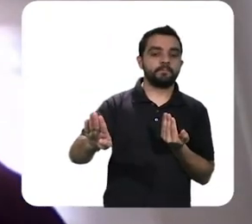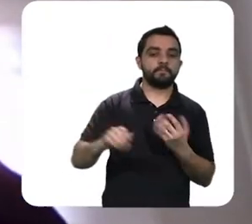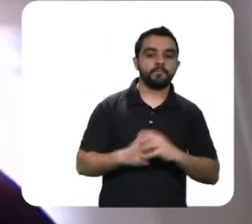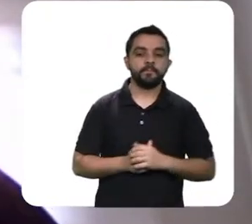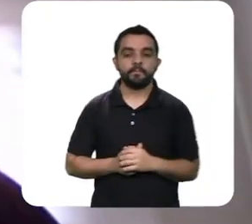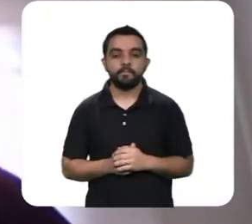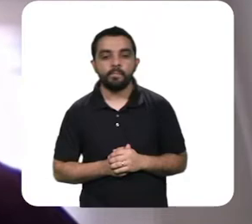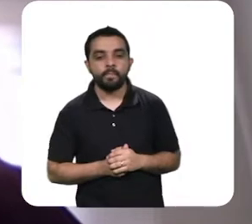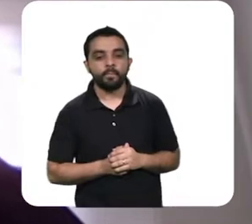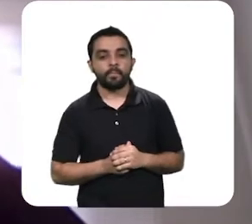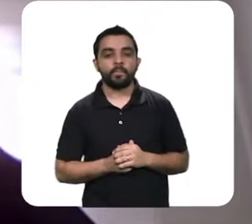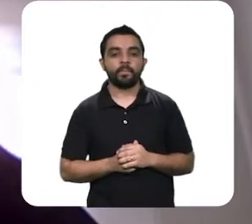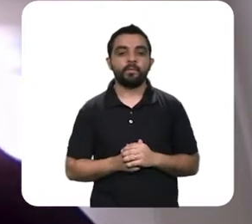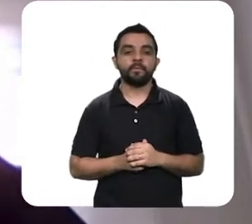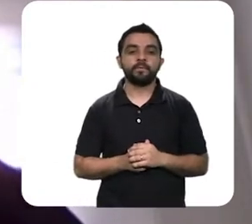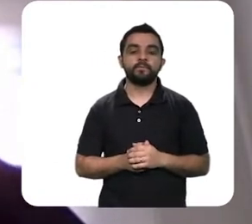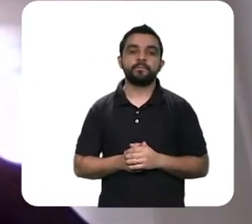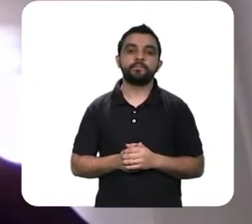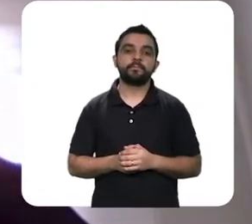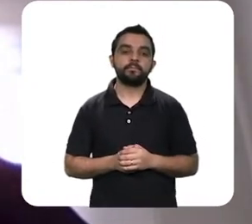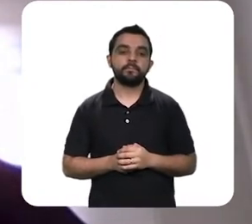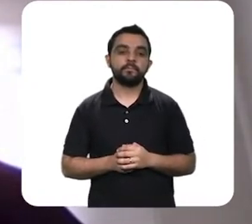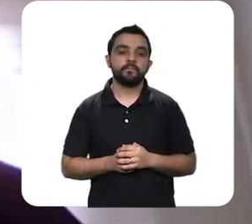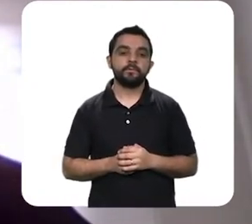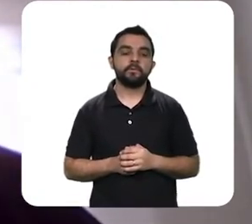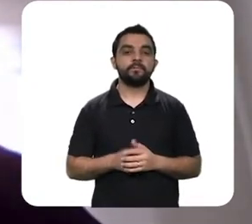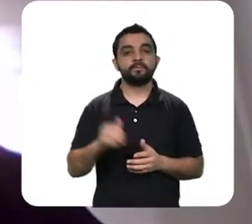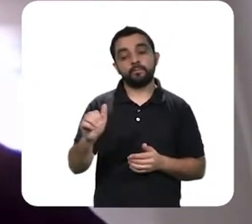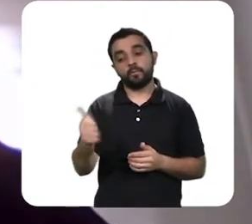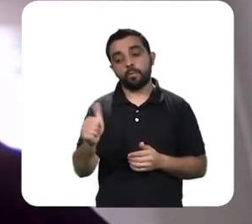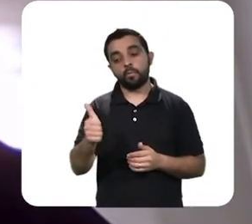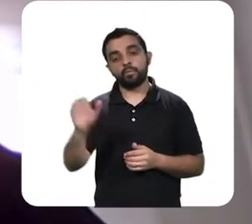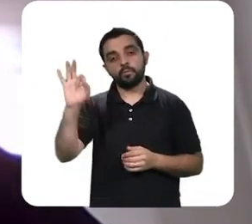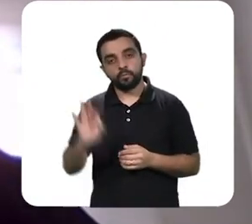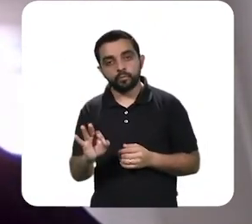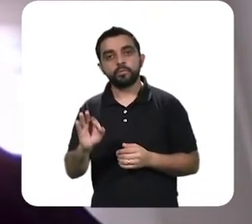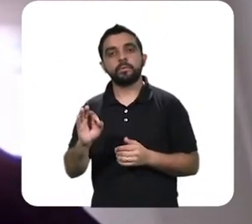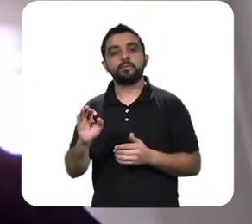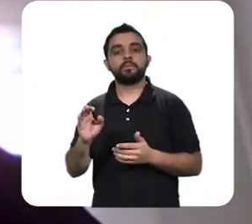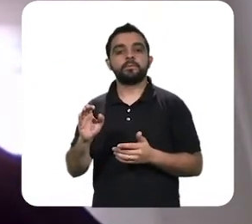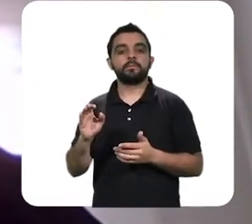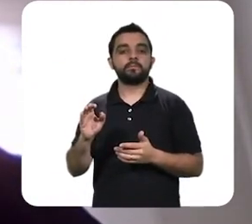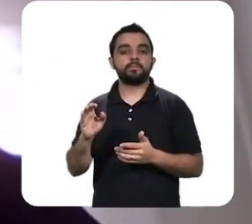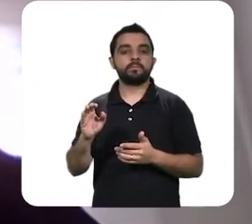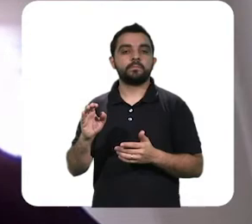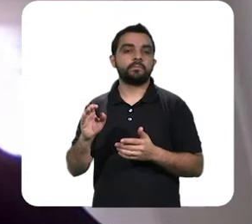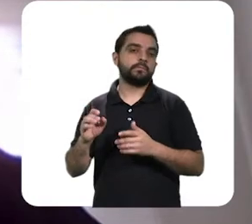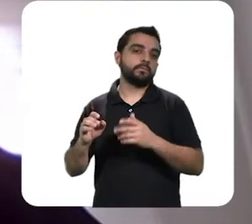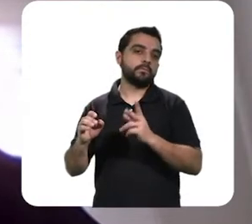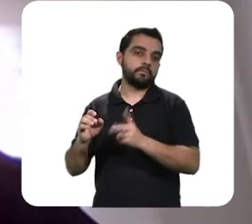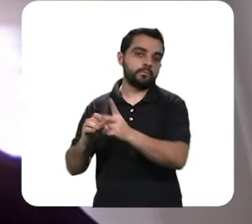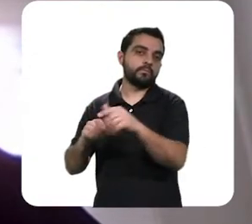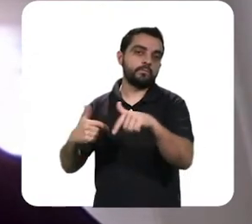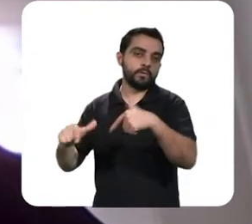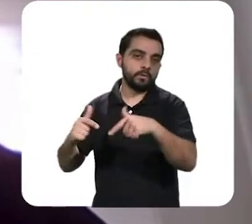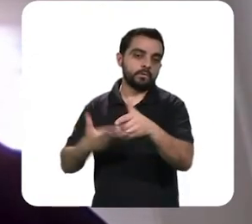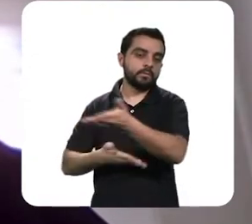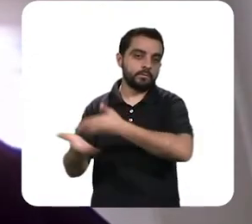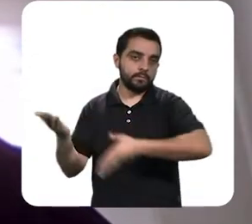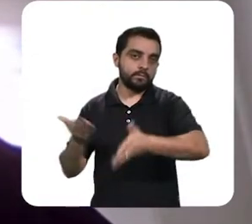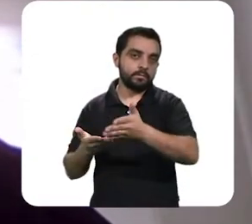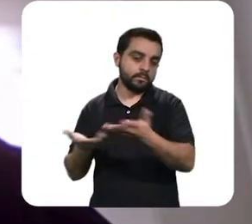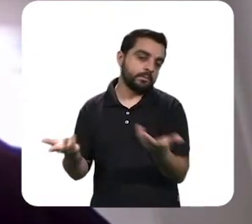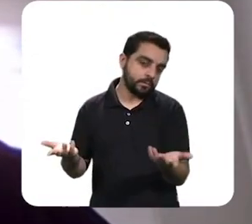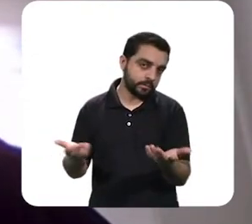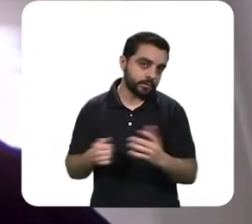falando de aproximadamente 11% da população brasileira assumindo que se consiga ter esse restante em